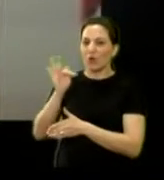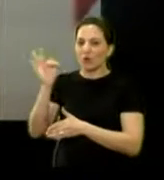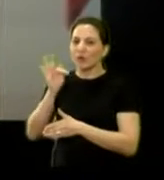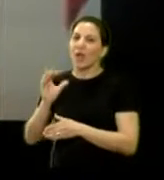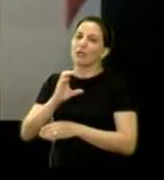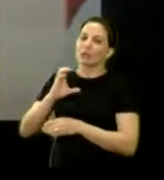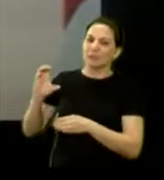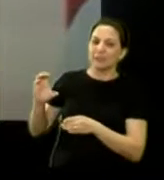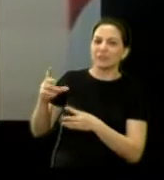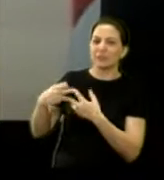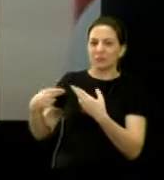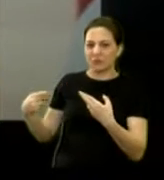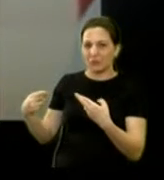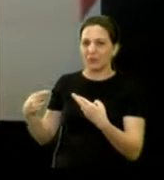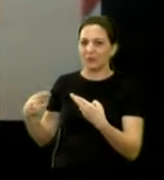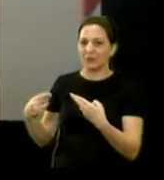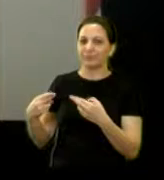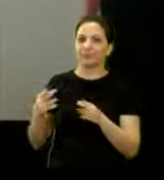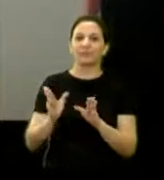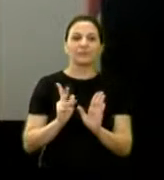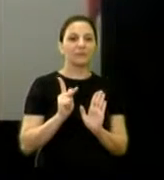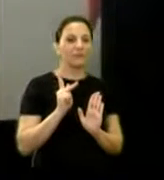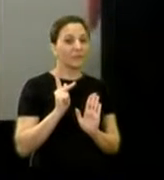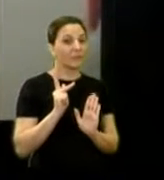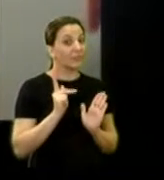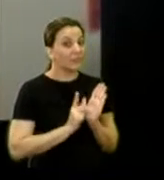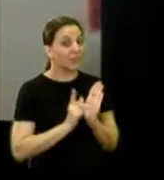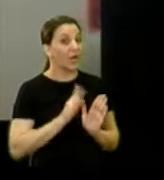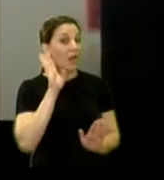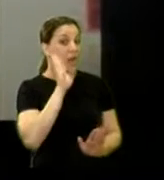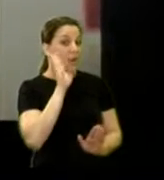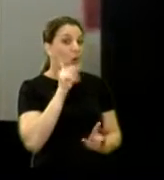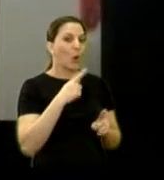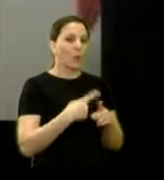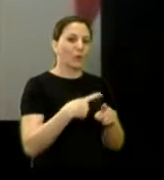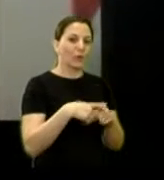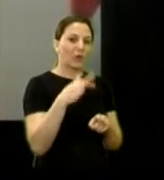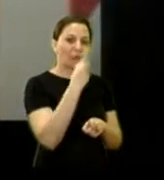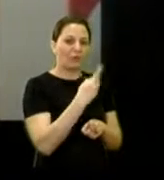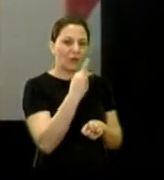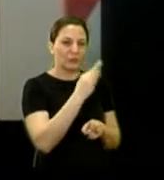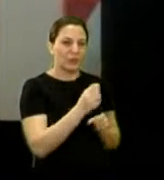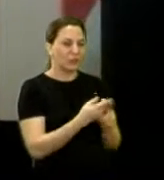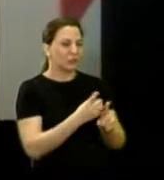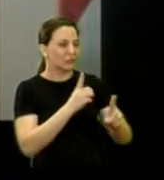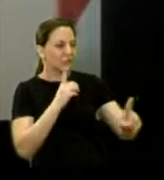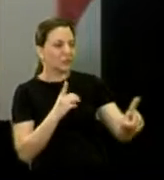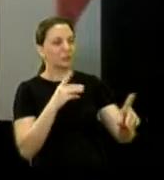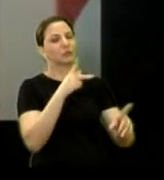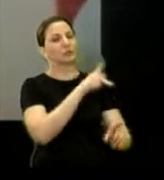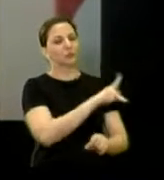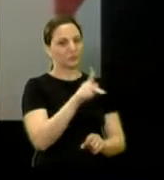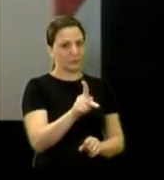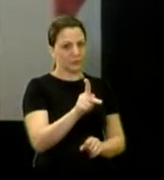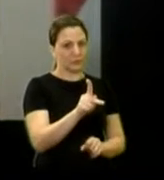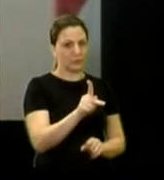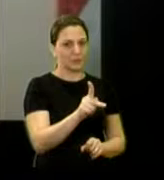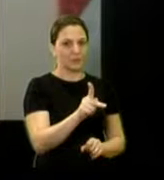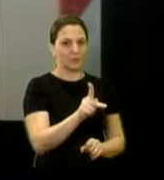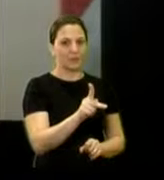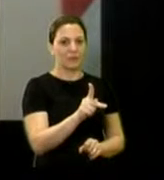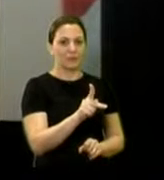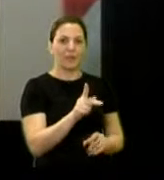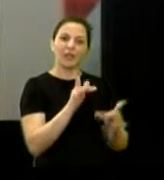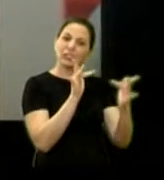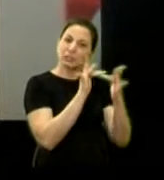coordenação da professora Adélia? É muito legal, porque às vezes na faculdade a gente fica um pouco distante dos professores e ter